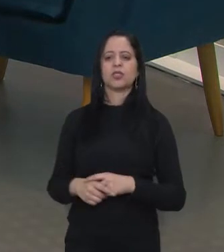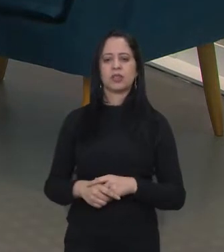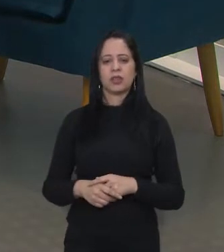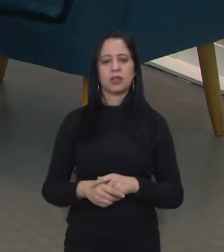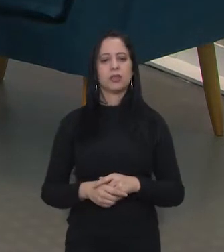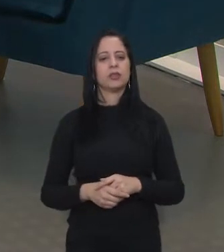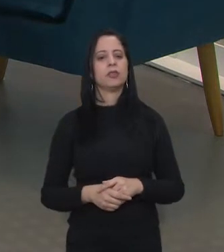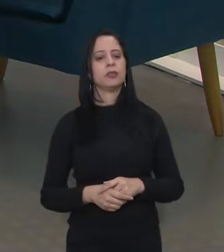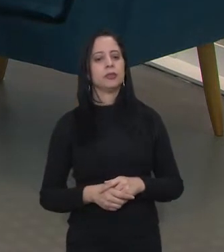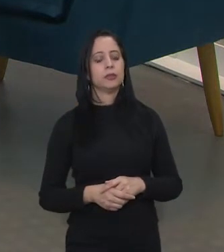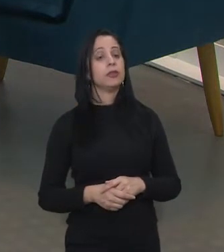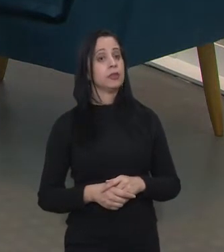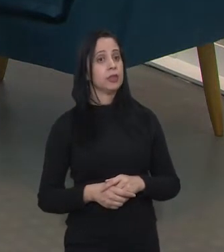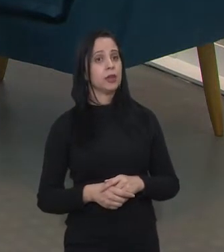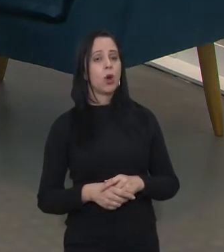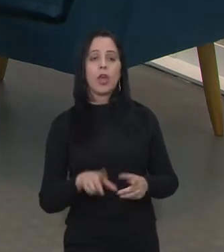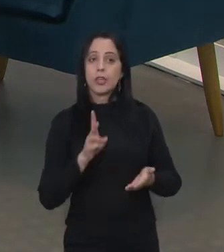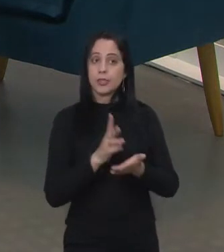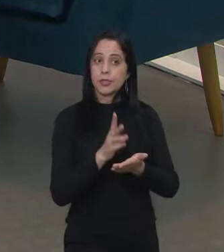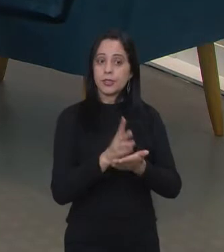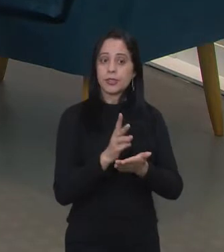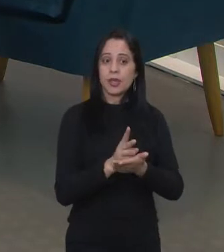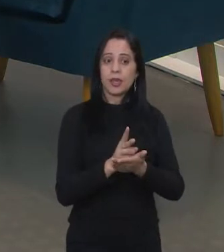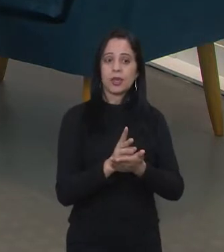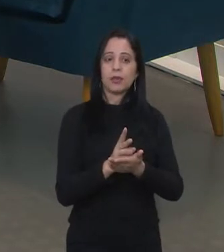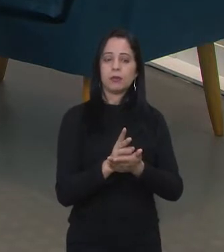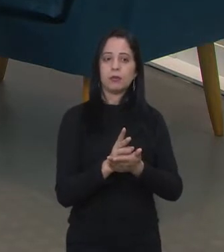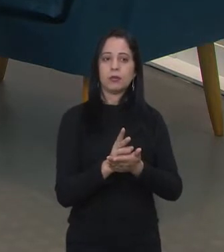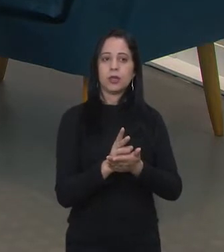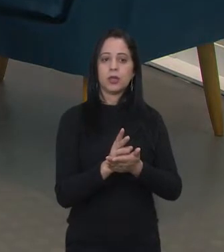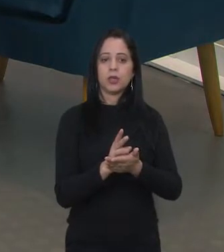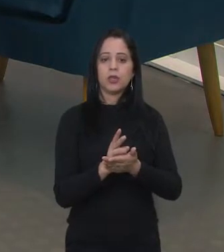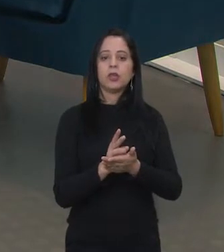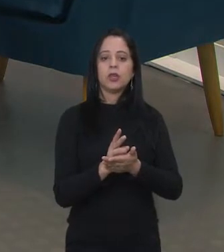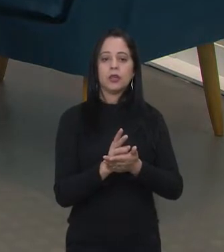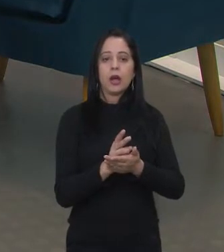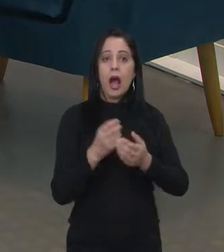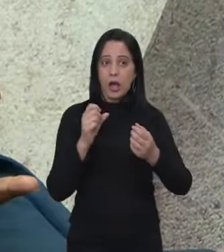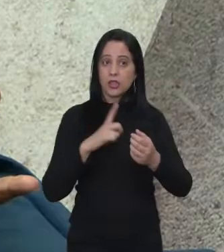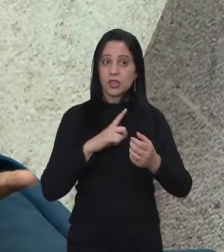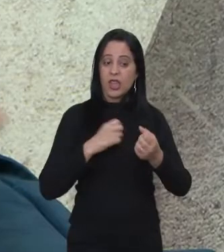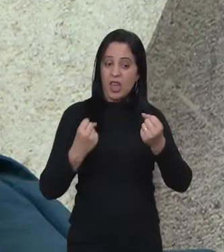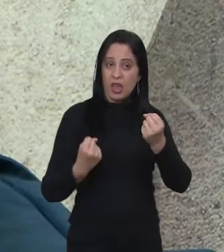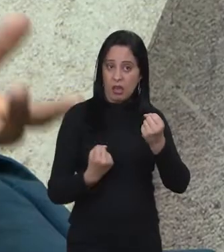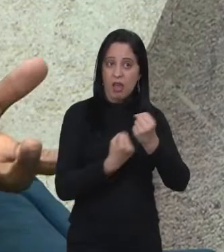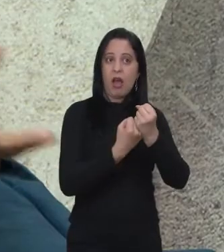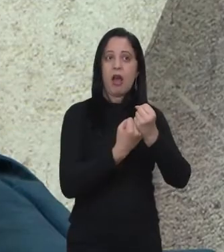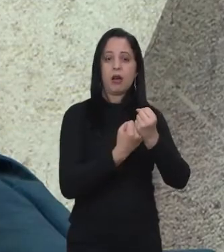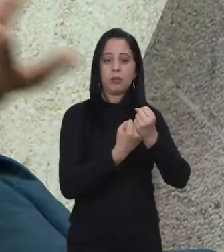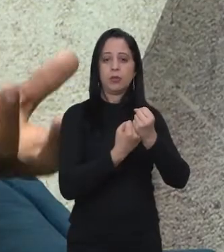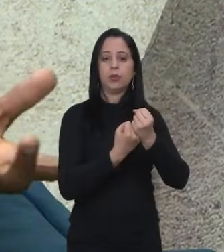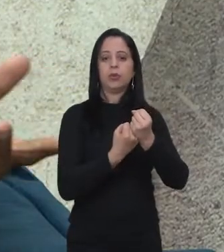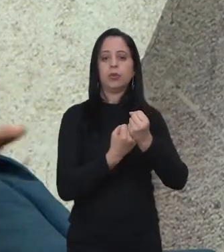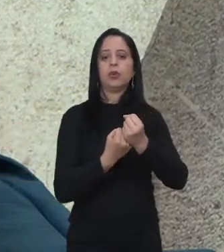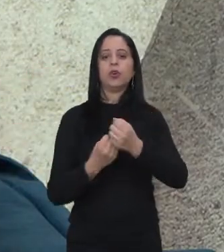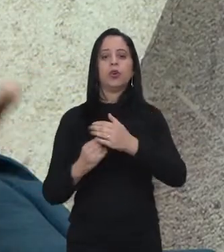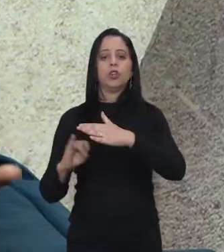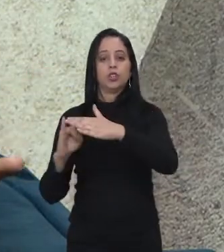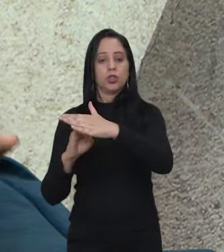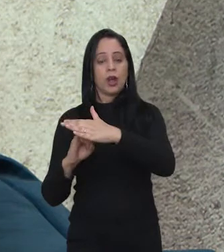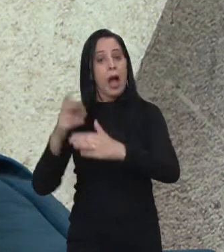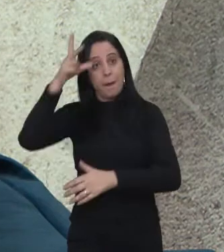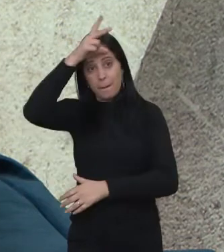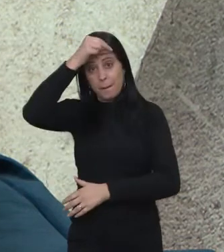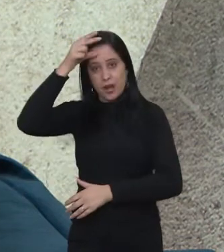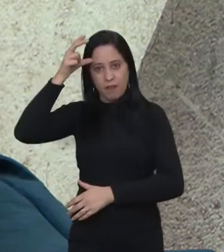Com certeza. fomento na economia. E, para isso, a gente tem o apoio sempre das principais instituições locais e do Estado e